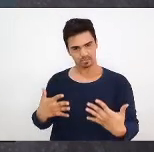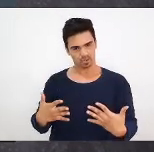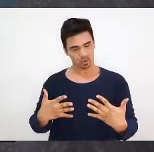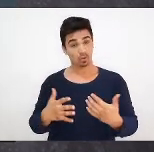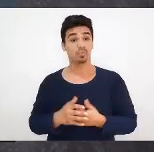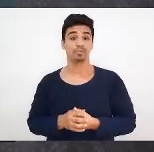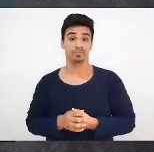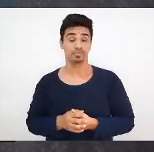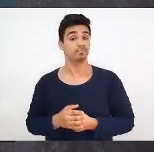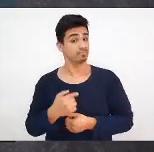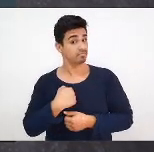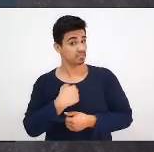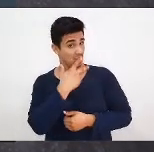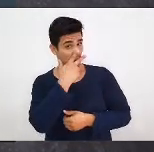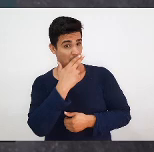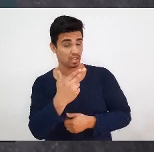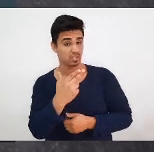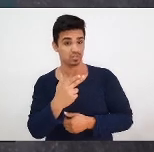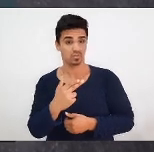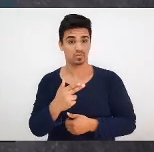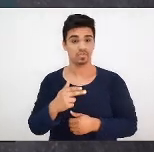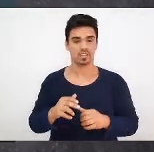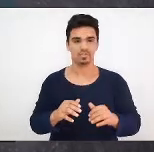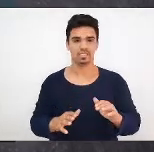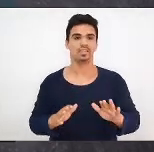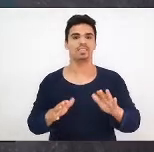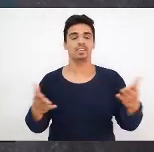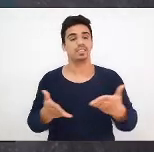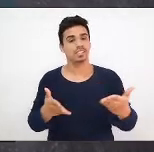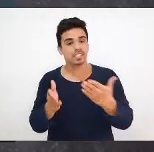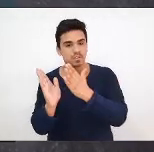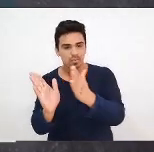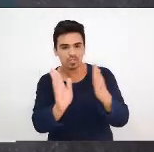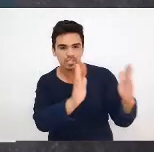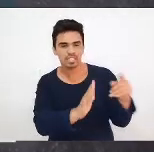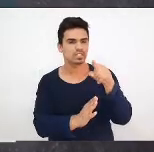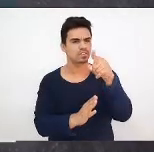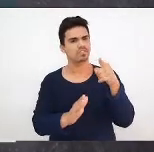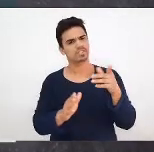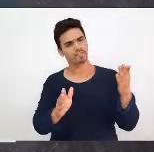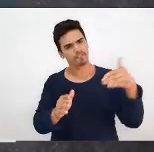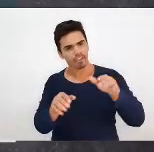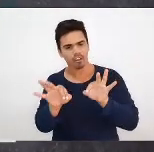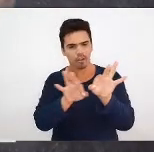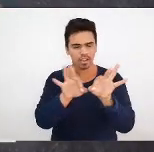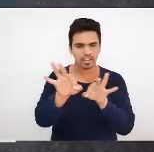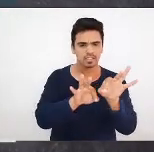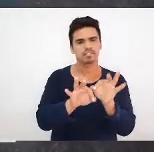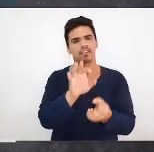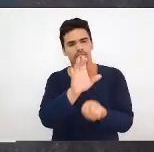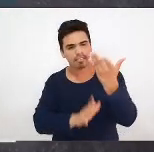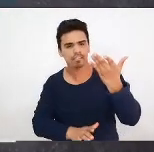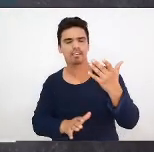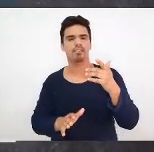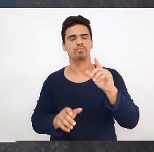que, sendo fiel a esse processo que a gente vem construindo, de fazer as coisas de uma forma dialogada, num processo de